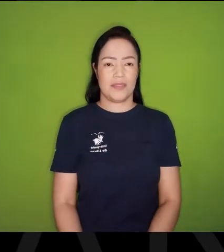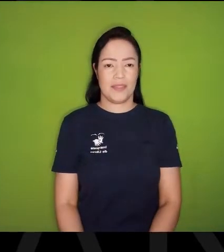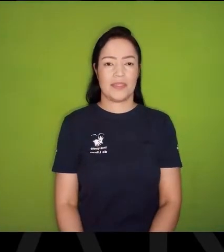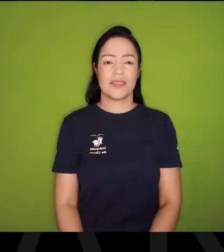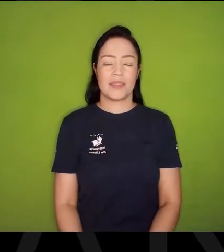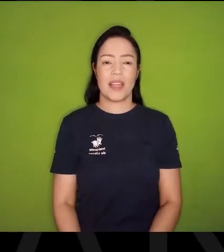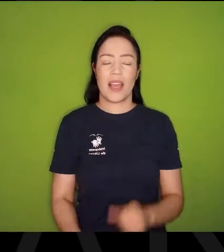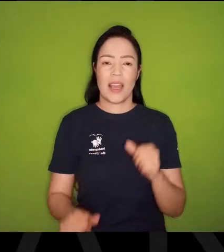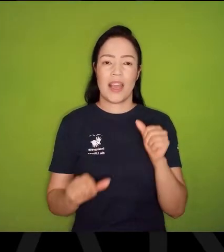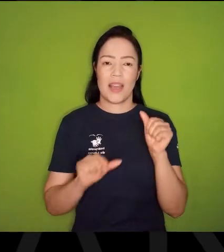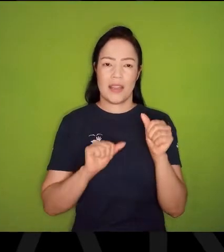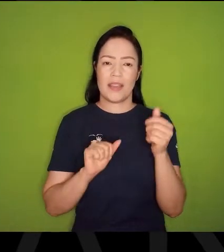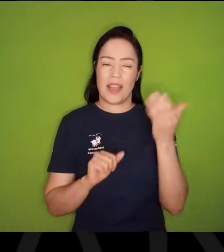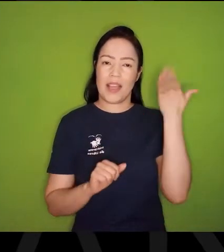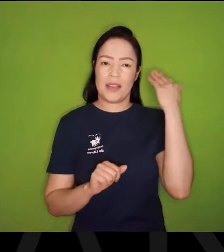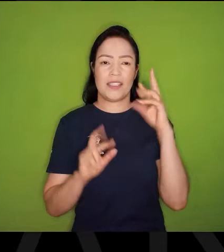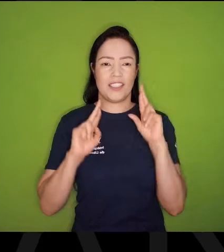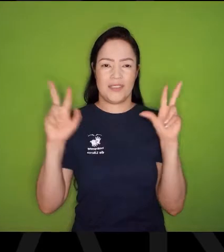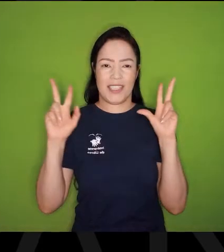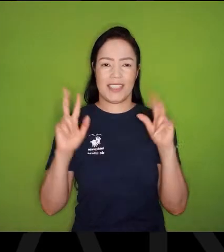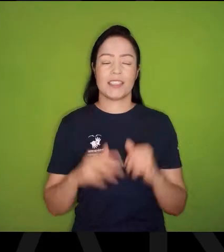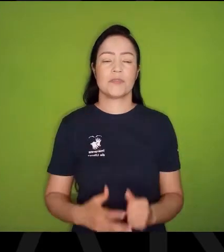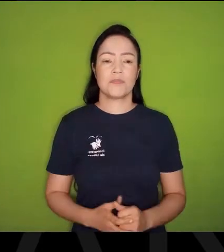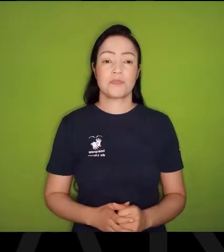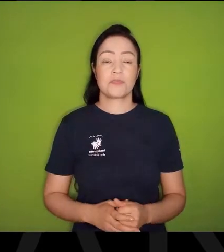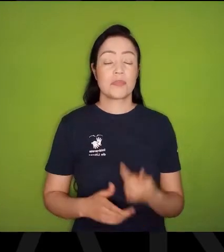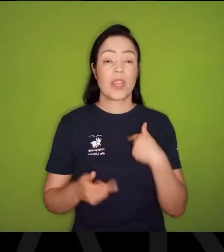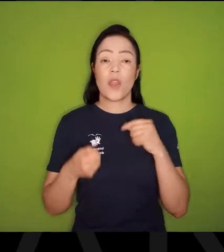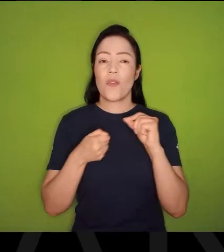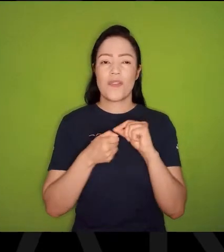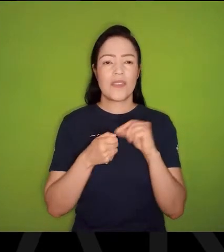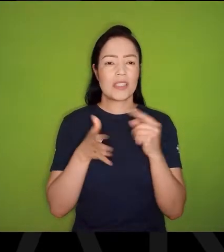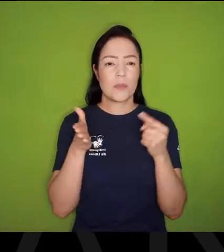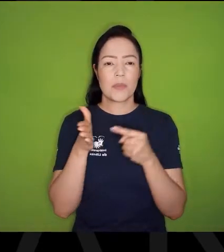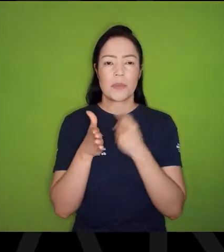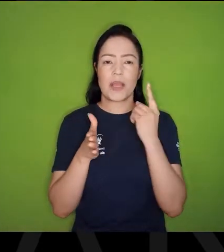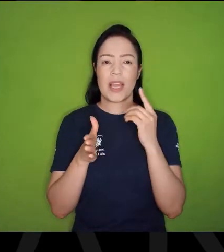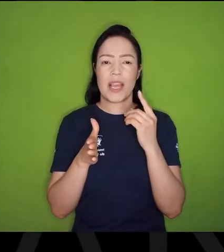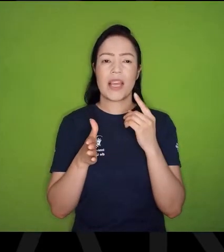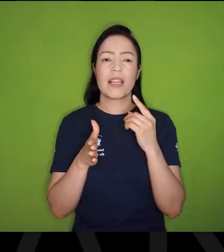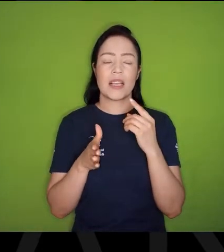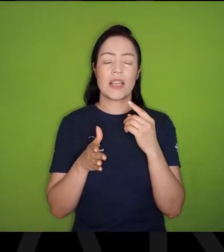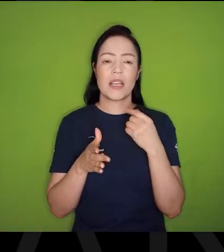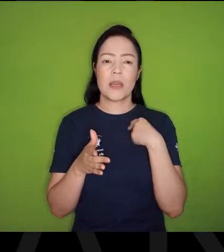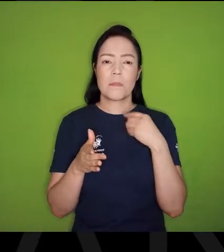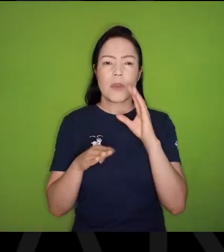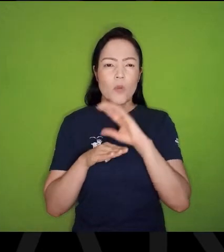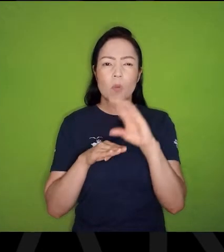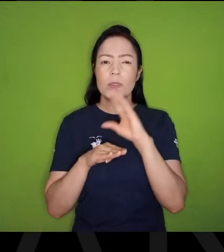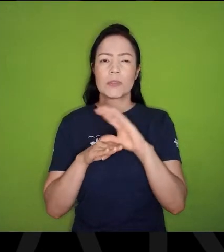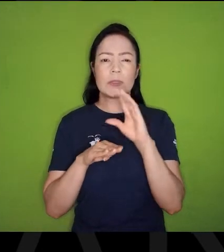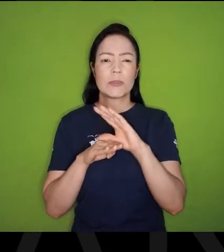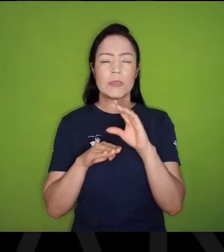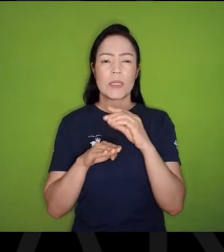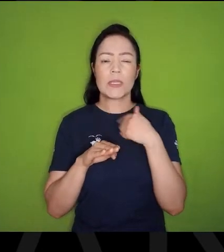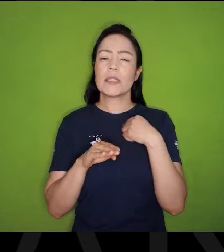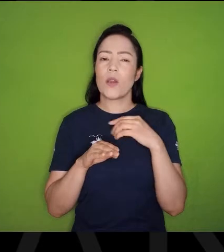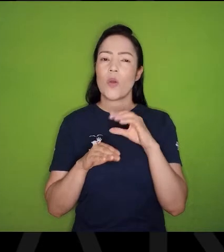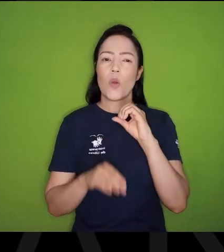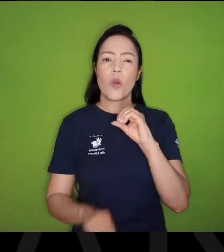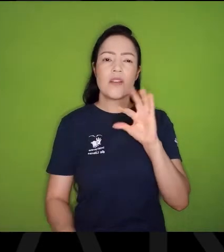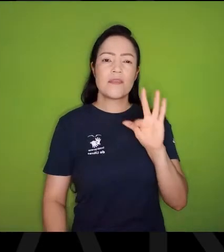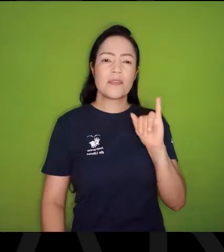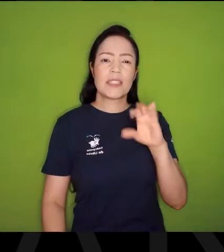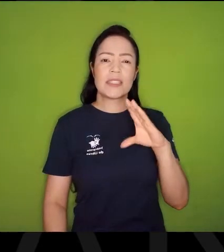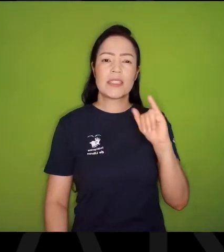Casa Mário de Andrade, A Casa da Palavra, E lá eu fiz minha primeira oficina de literatura, Me inscrevi para a oficina